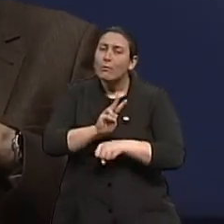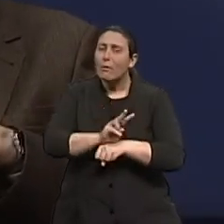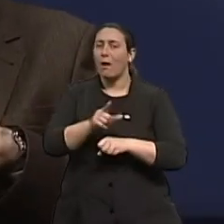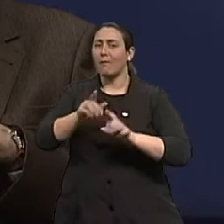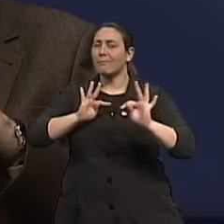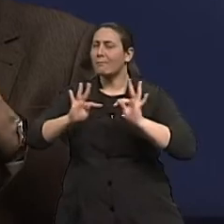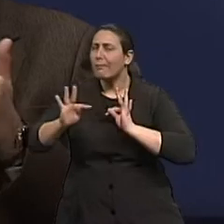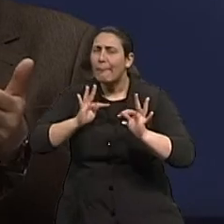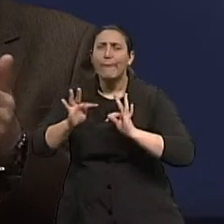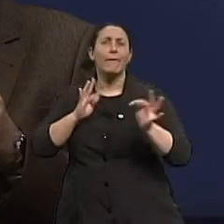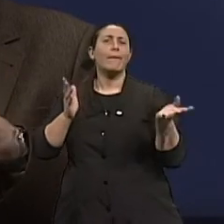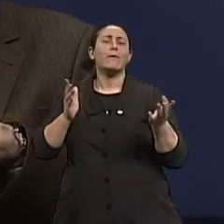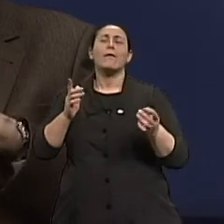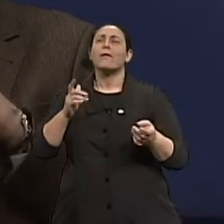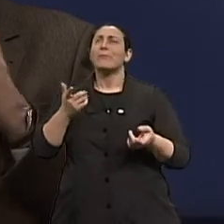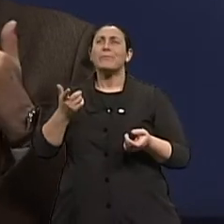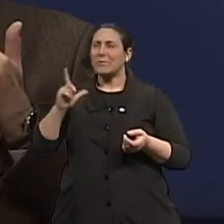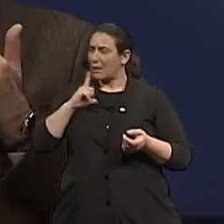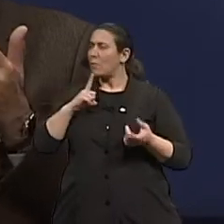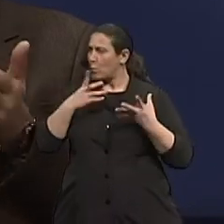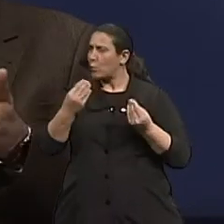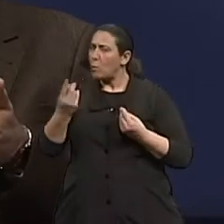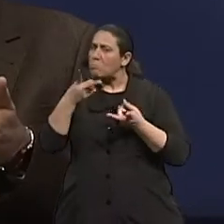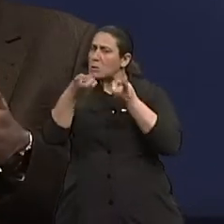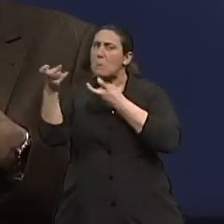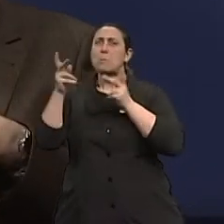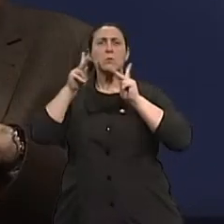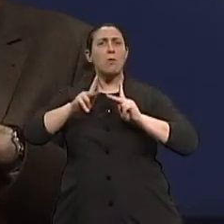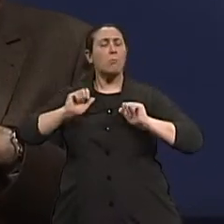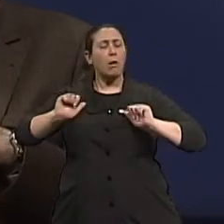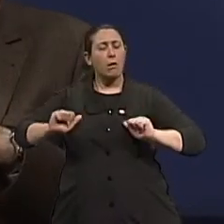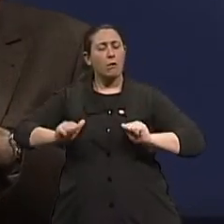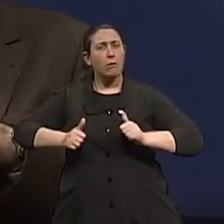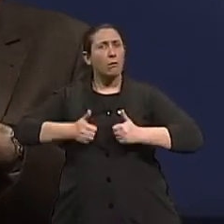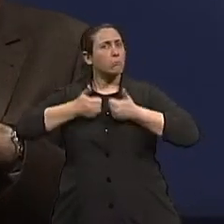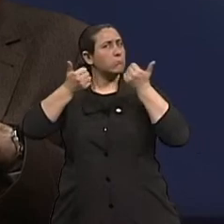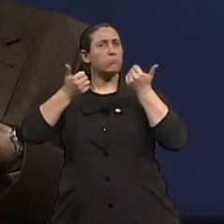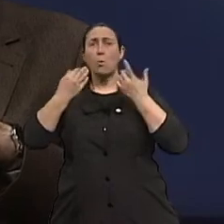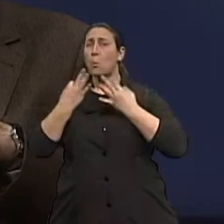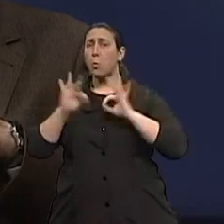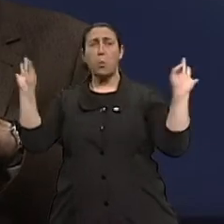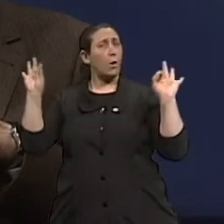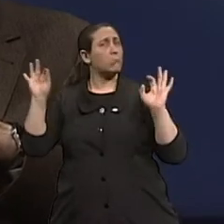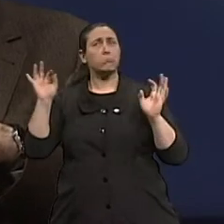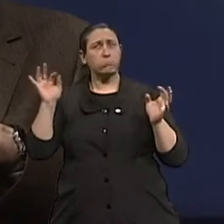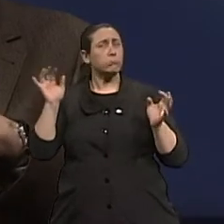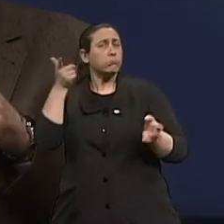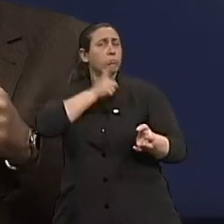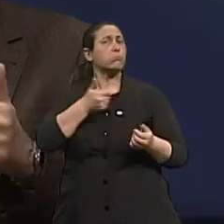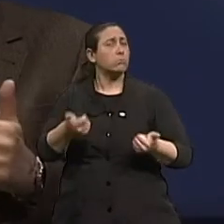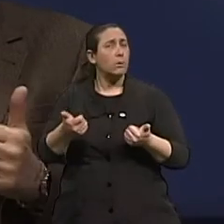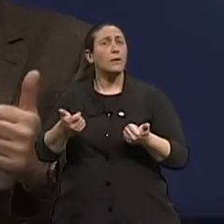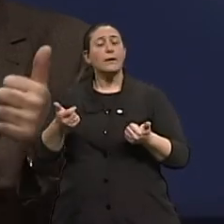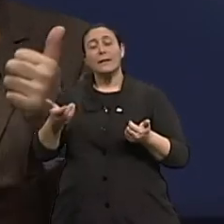respostas muito boas, né. Nós temos pacientes curados dos tumores de intestino, mas